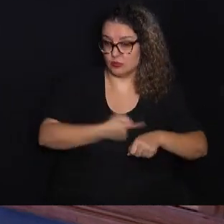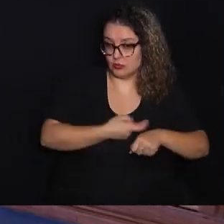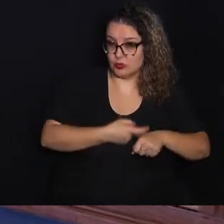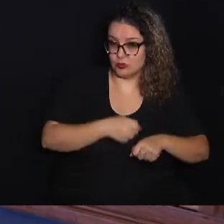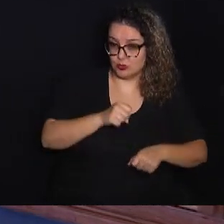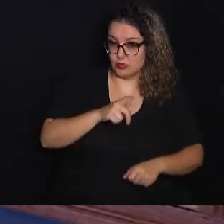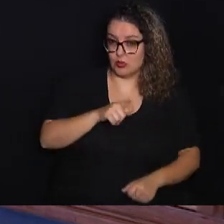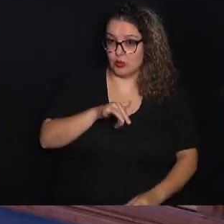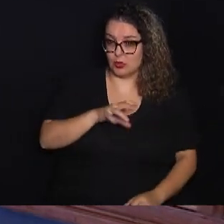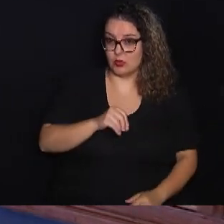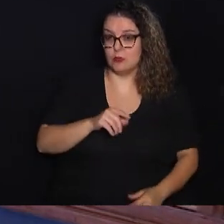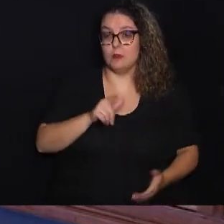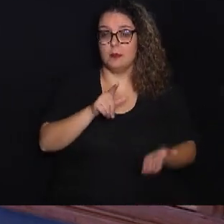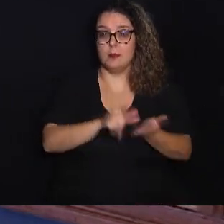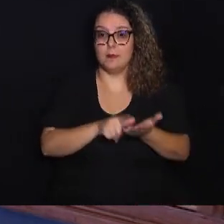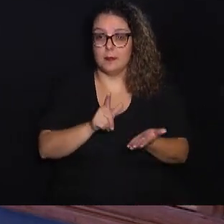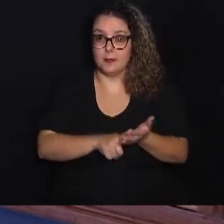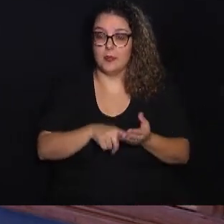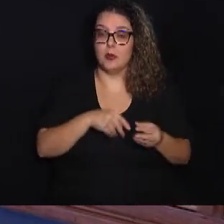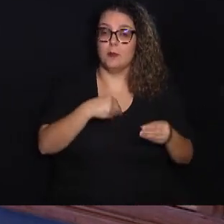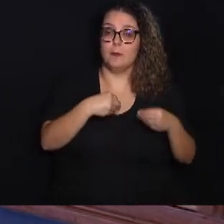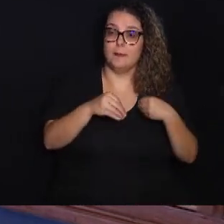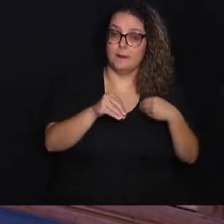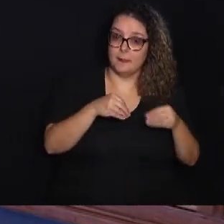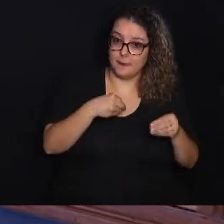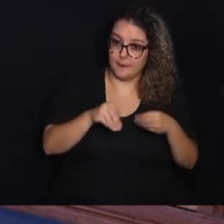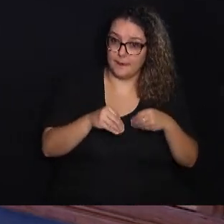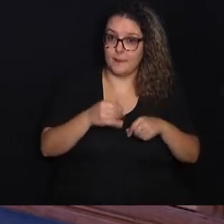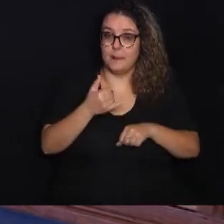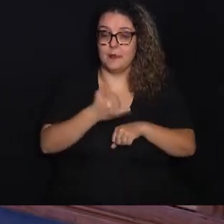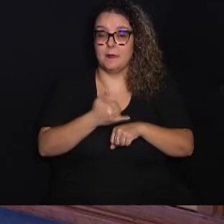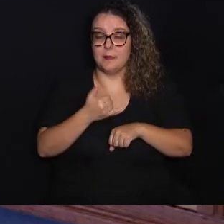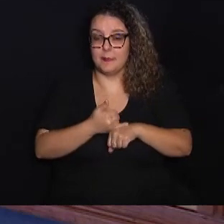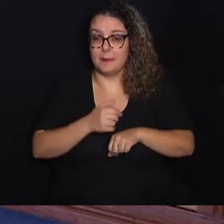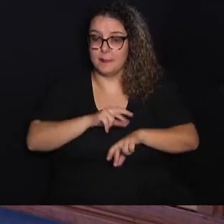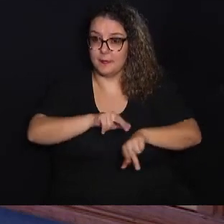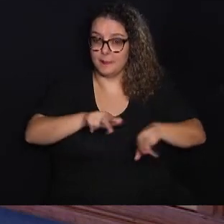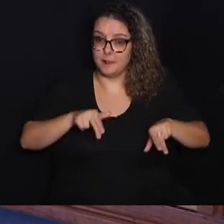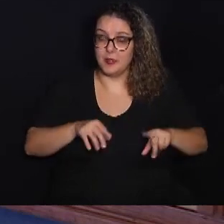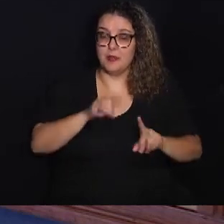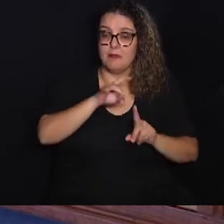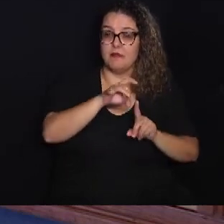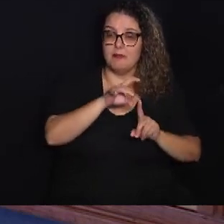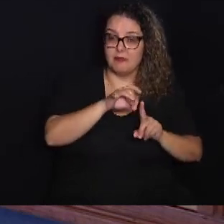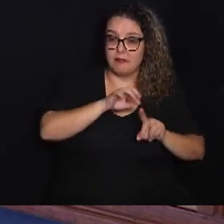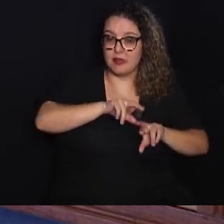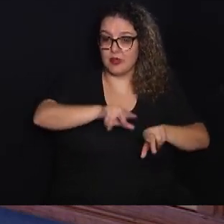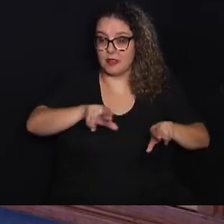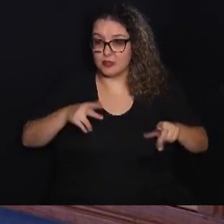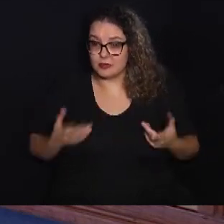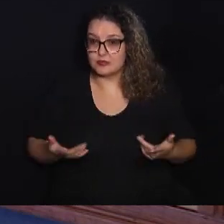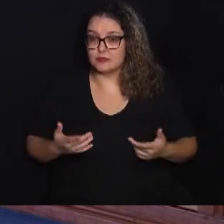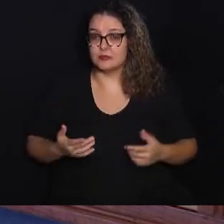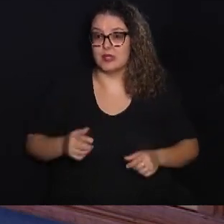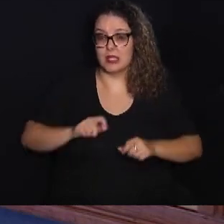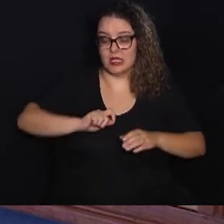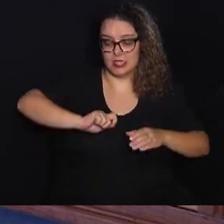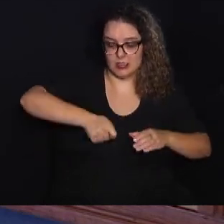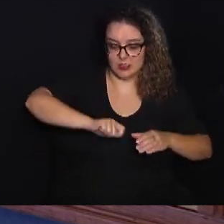Os sólidos, né, são papel, plástico, metal, vidro,